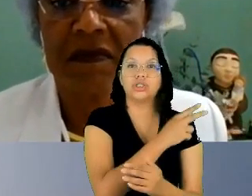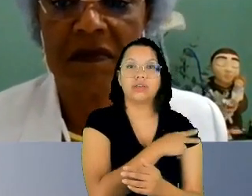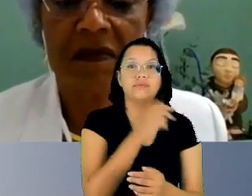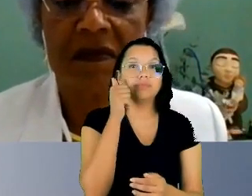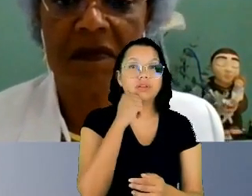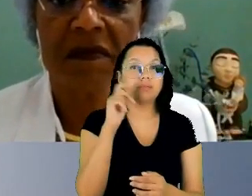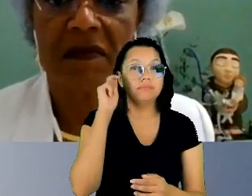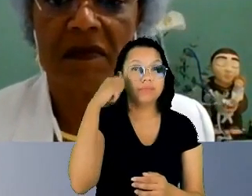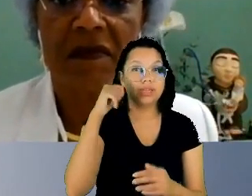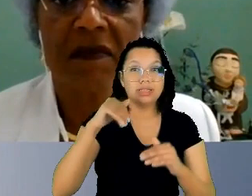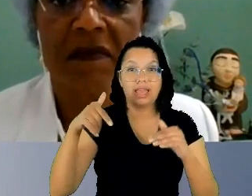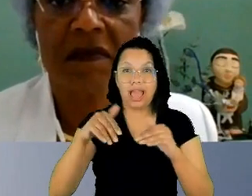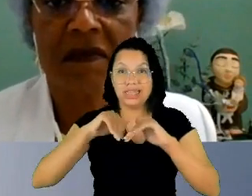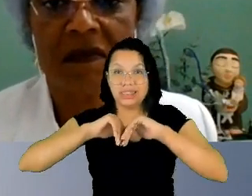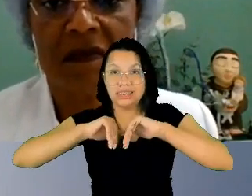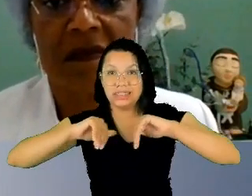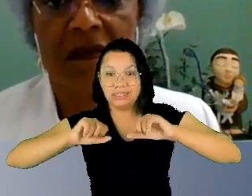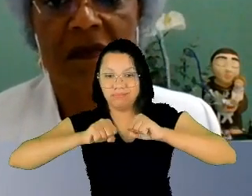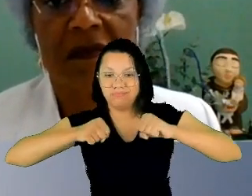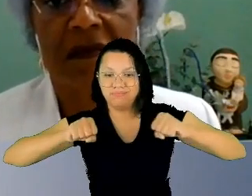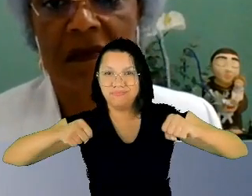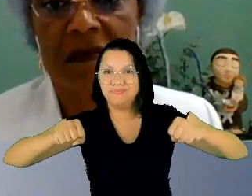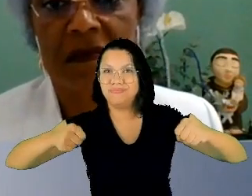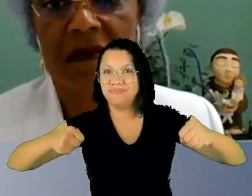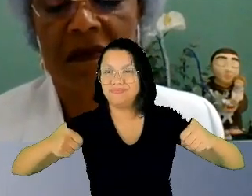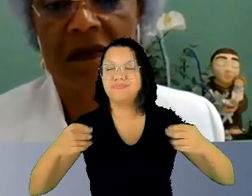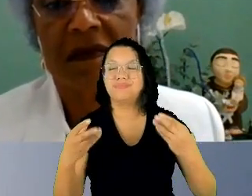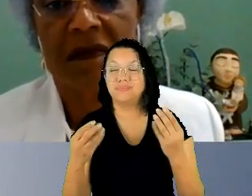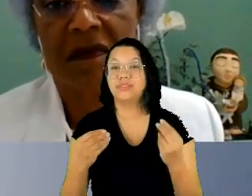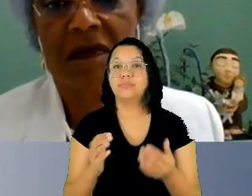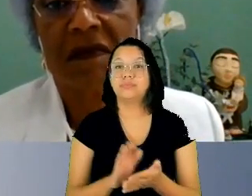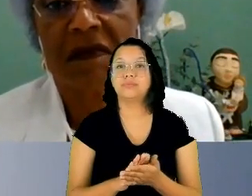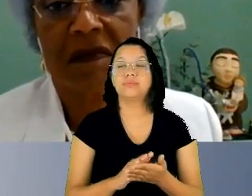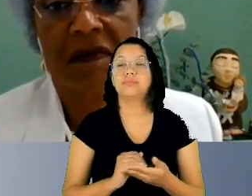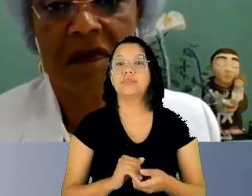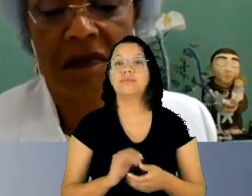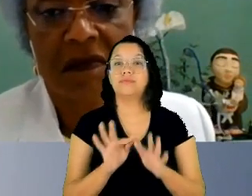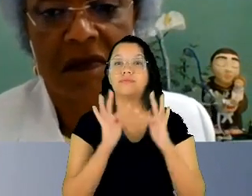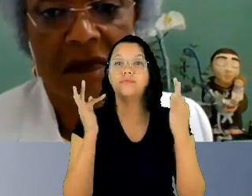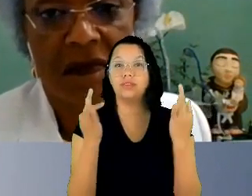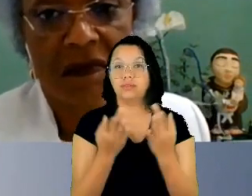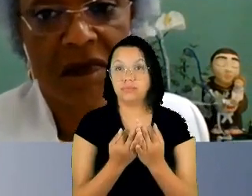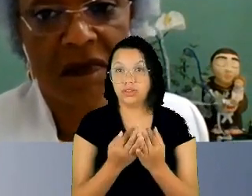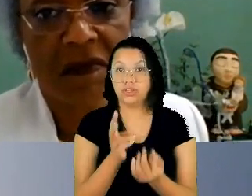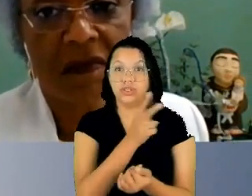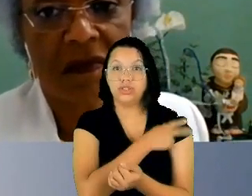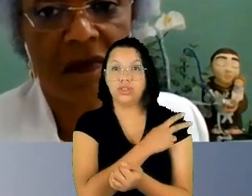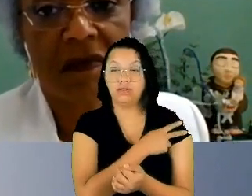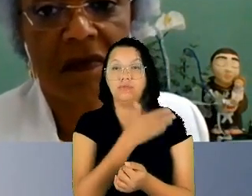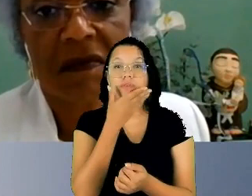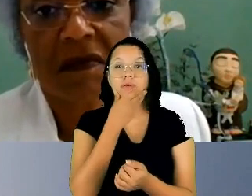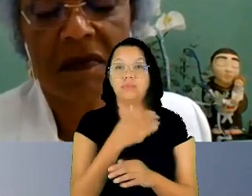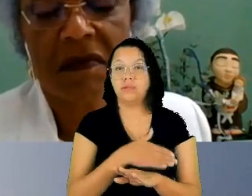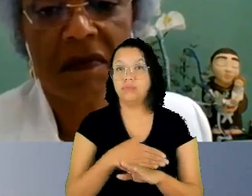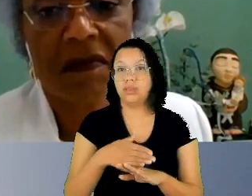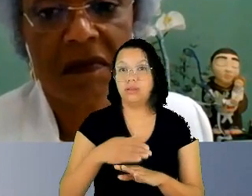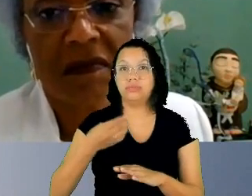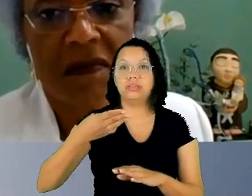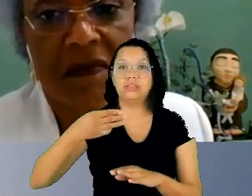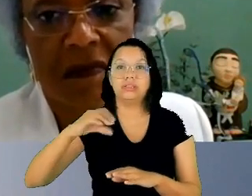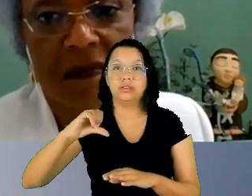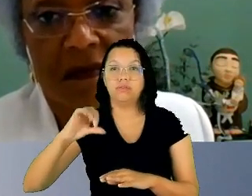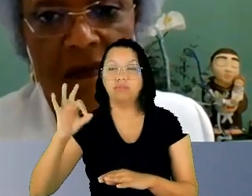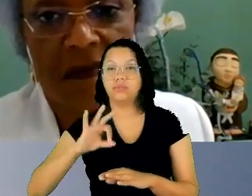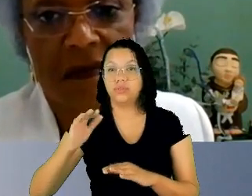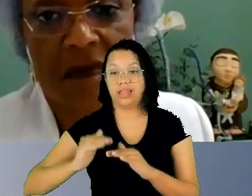por homens brancos 39% ganham até um salário mínimo enquanto entre as famílias chefiadas por mulheres negras 62% oferem